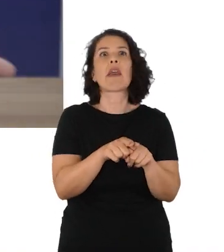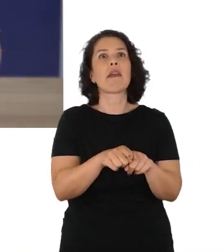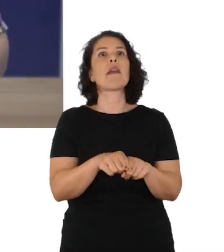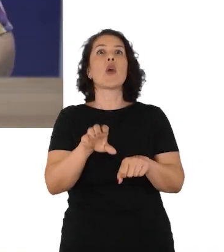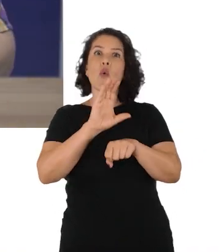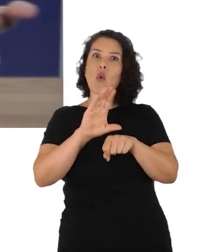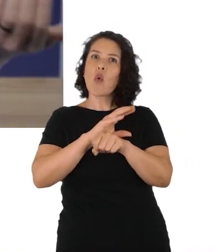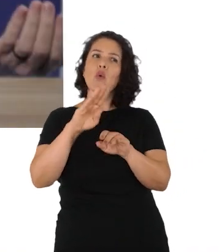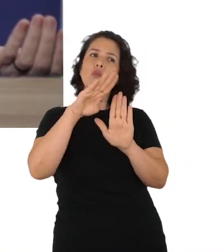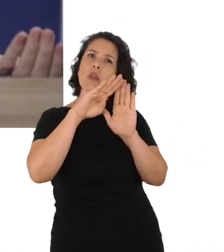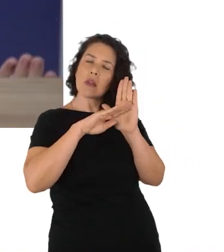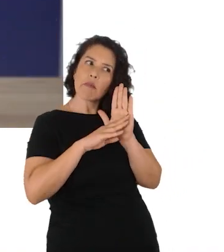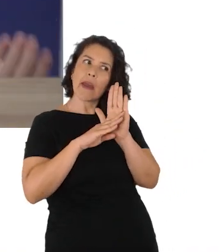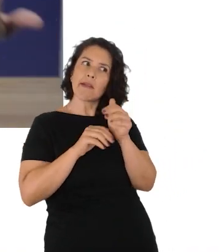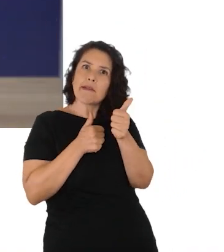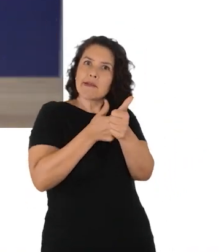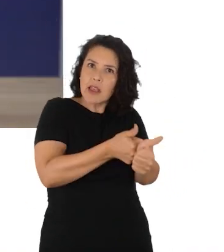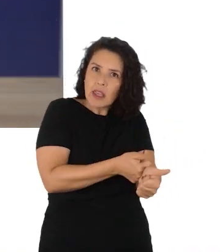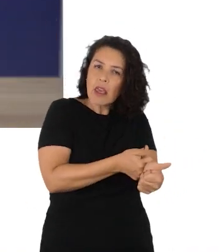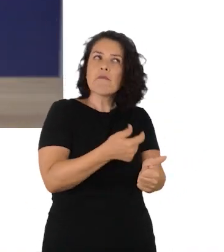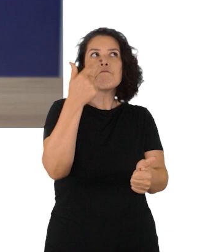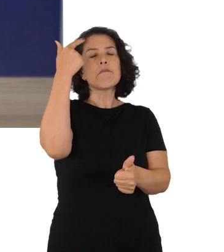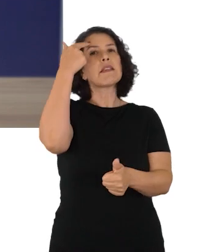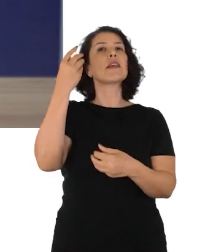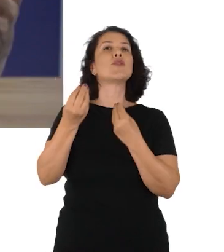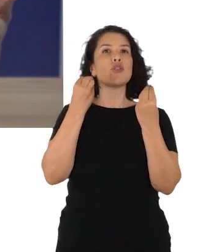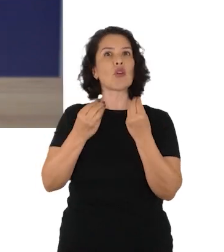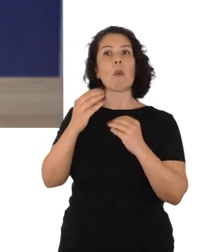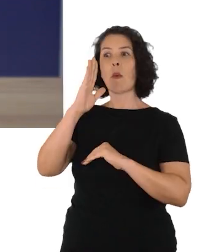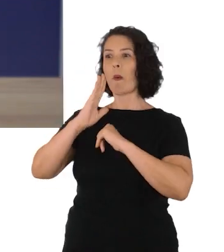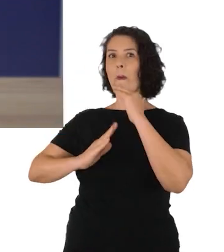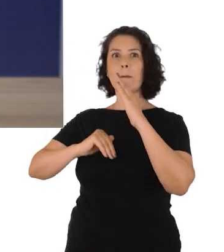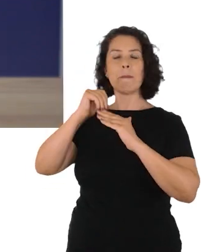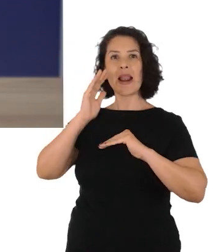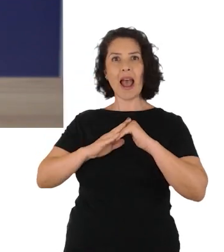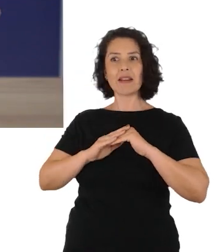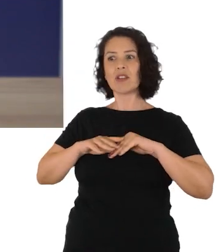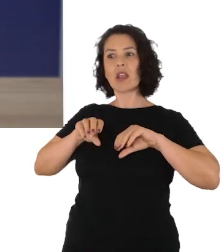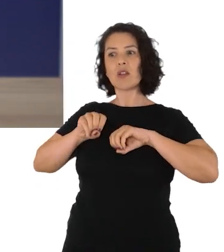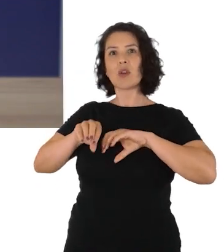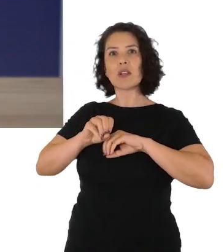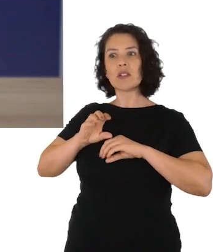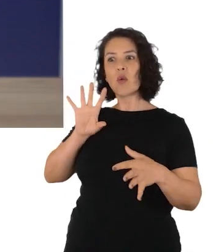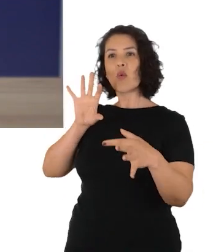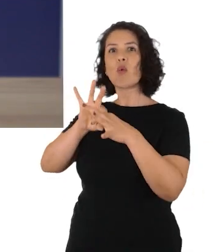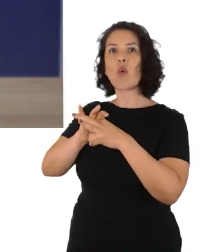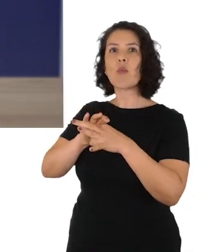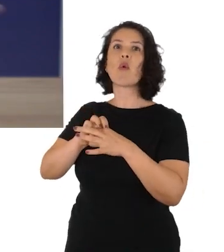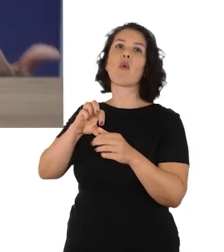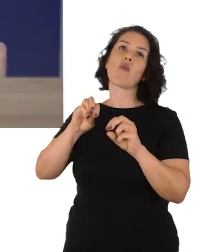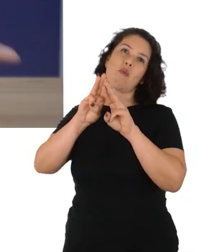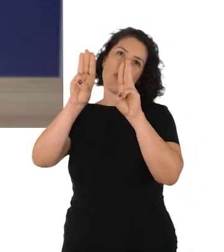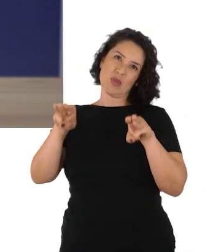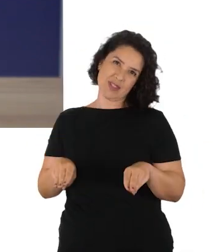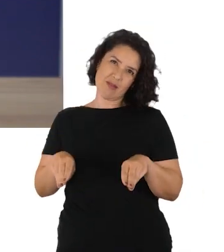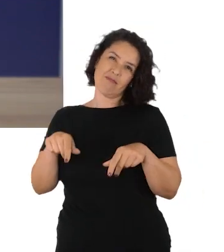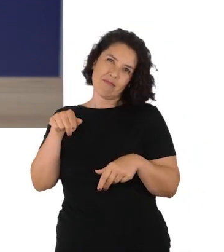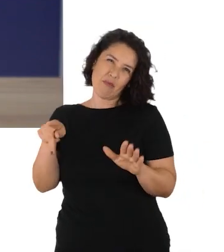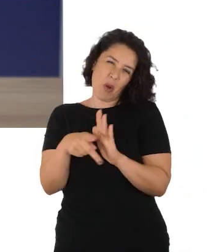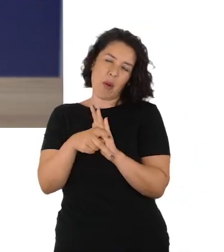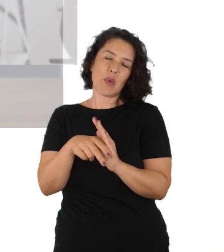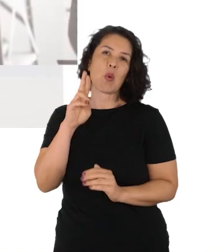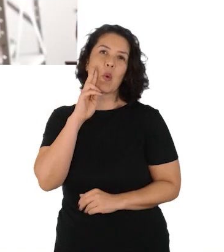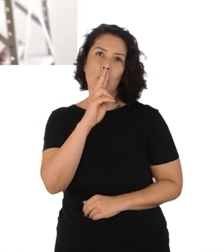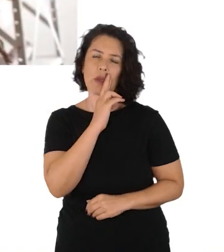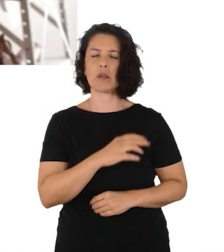mesmo tempo atender a ementa da disciplina e as demandas do curso é que foi pensado em uma ação educativa com o Museu Integrado